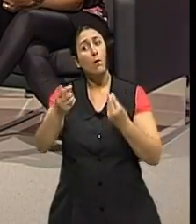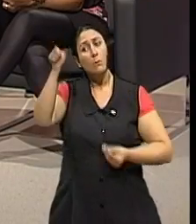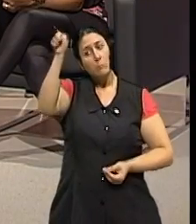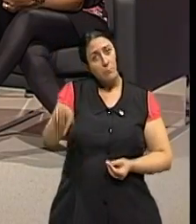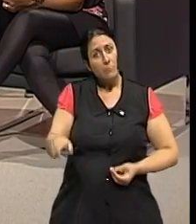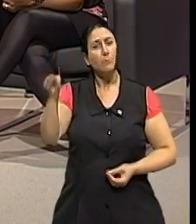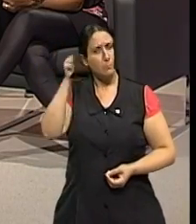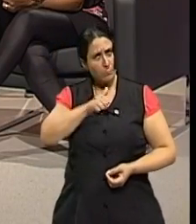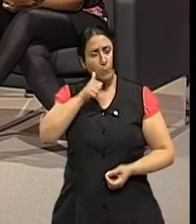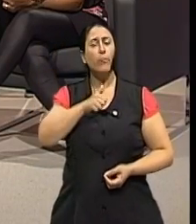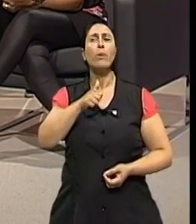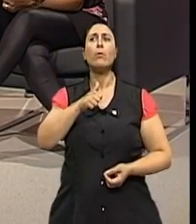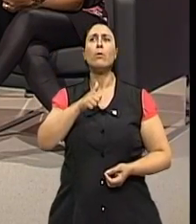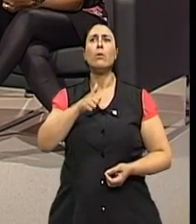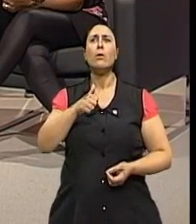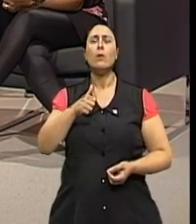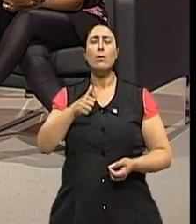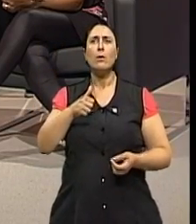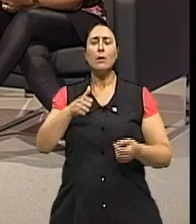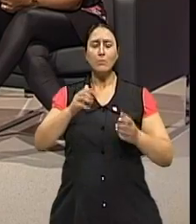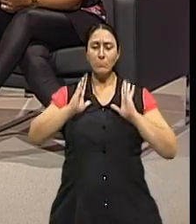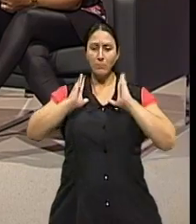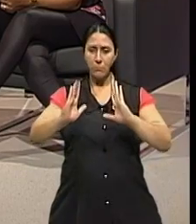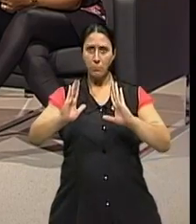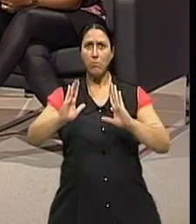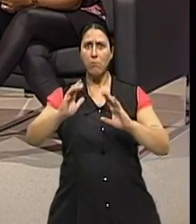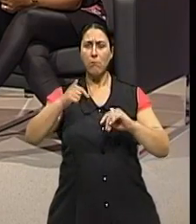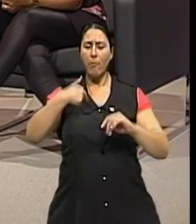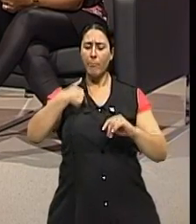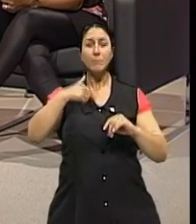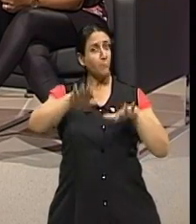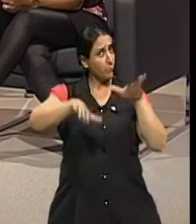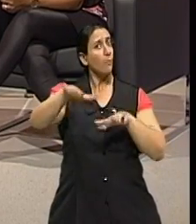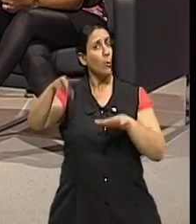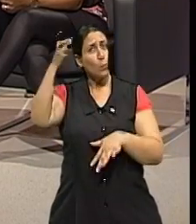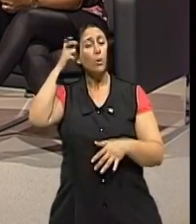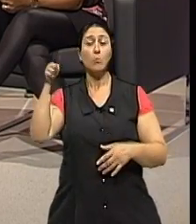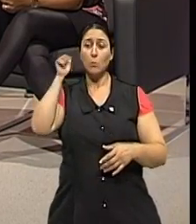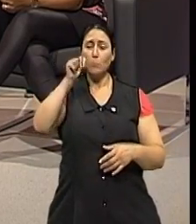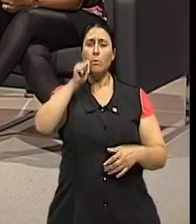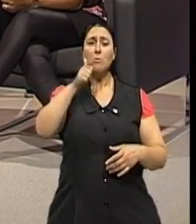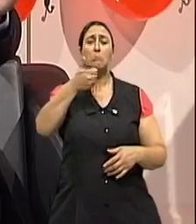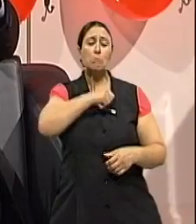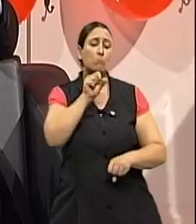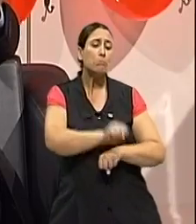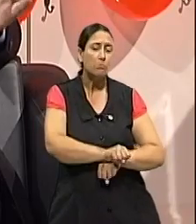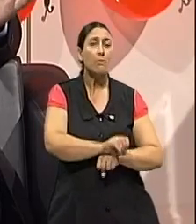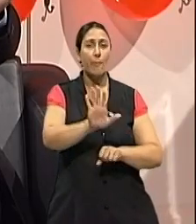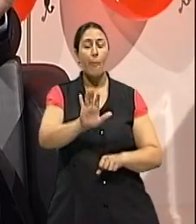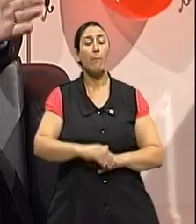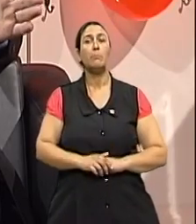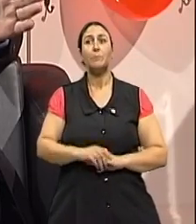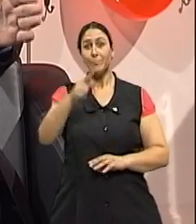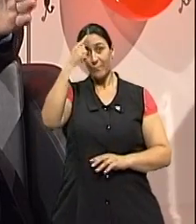encara a chegada desse período. Ah, porque isso difere de cultura para cultura. Difere de cultura para cultura. Agora, do ponto